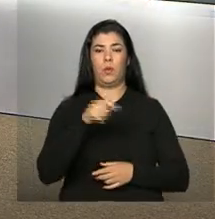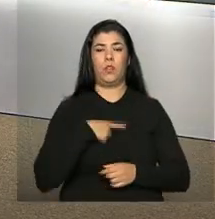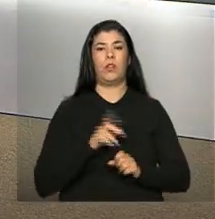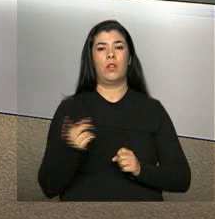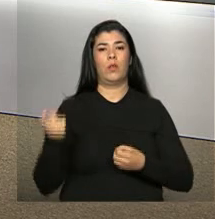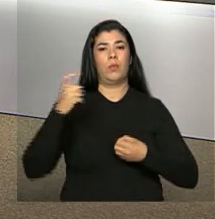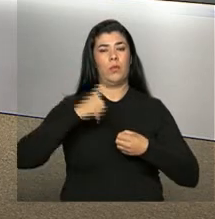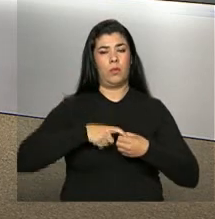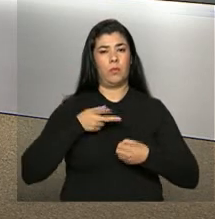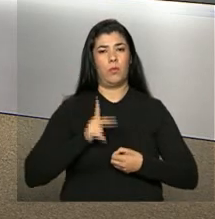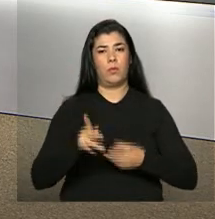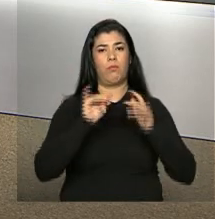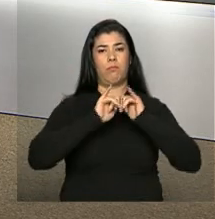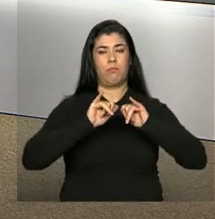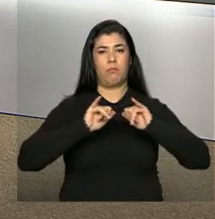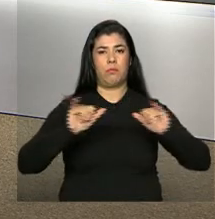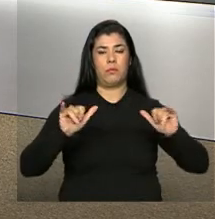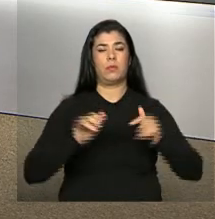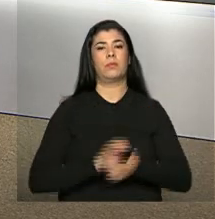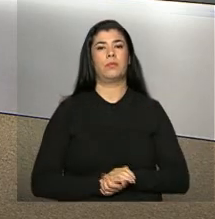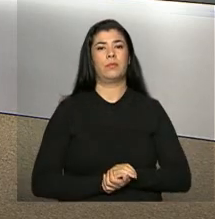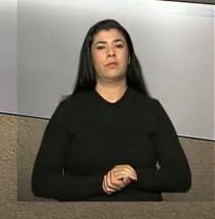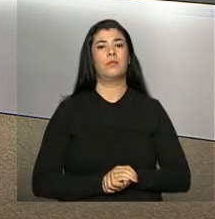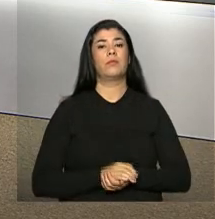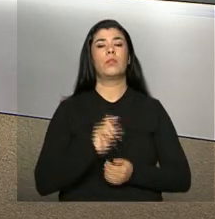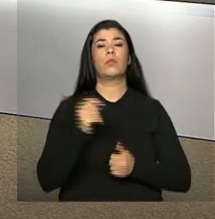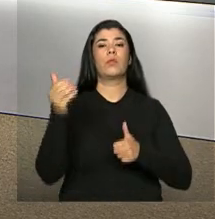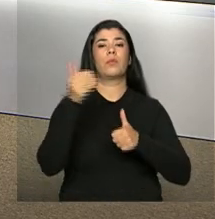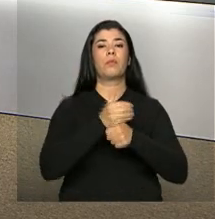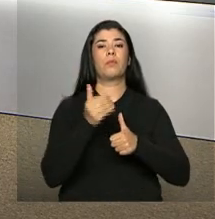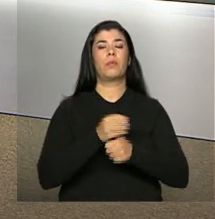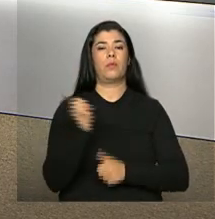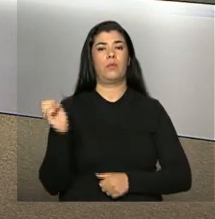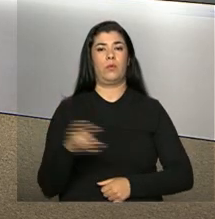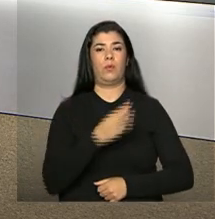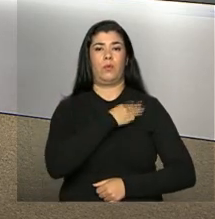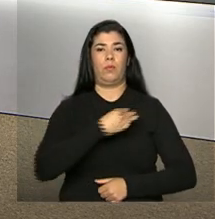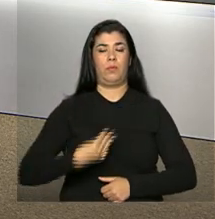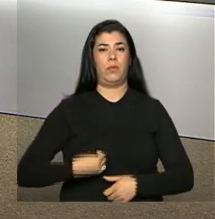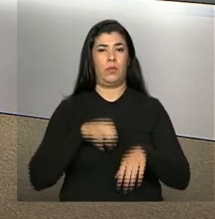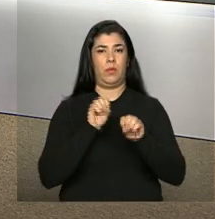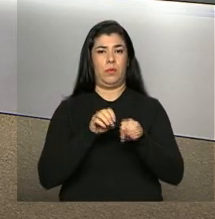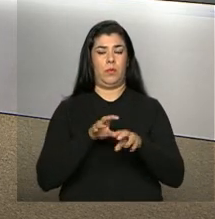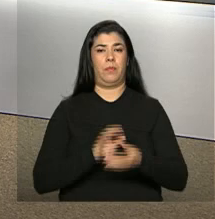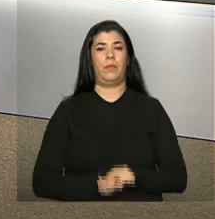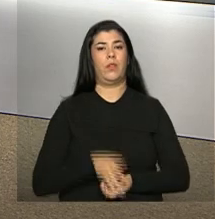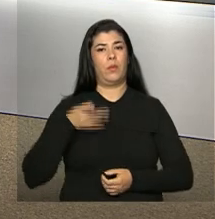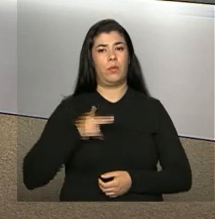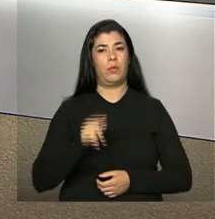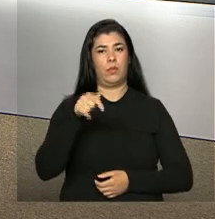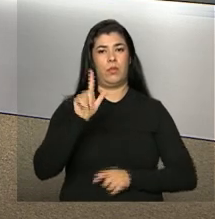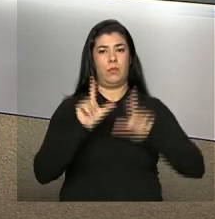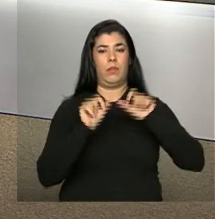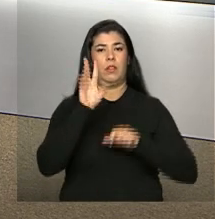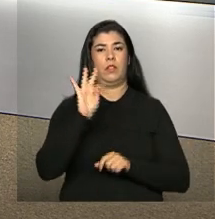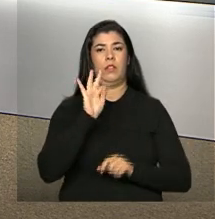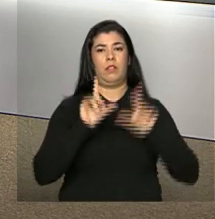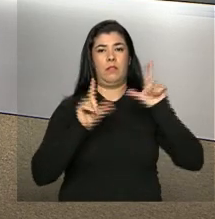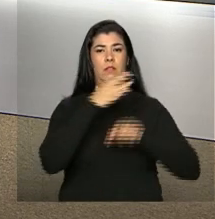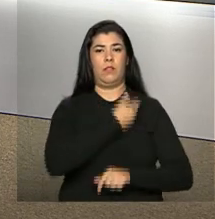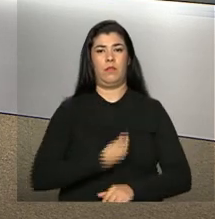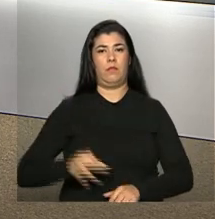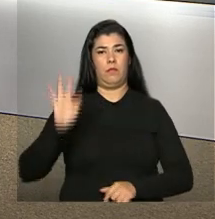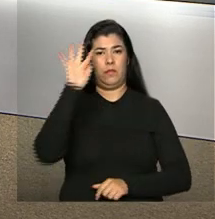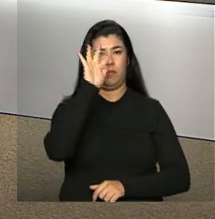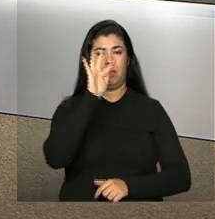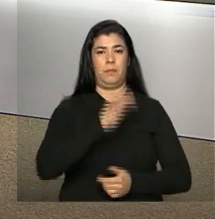E nós podemos voltar a qualquer momento com outras informações sobre a posse do novo ministro da Educação. Continue com a gente, NBR e a TV do